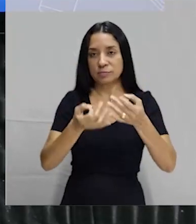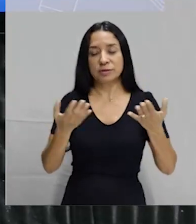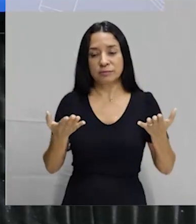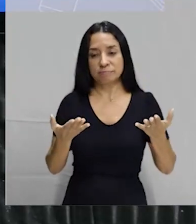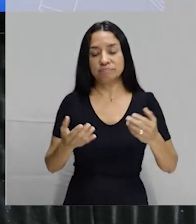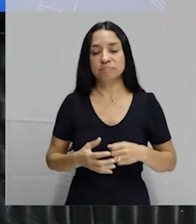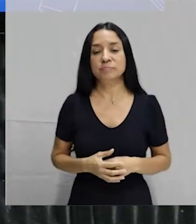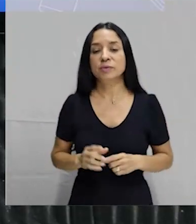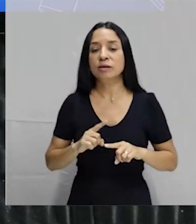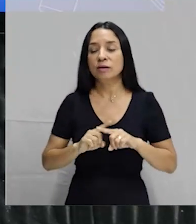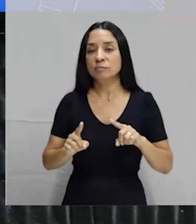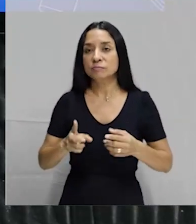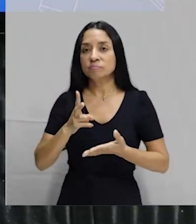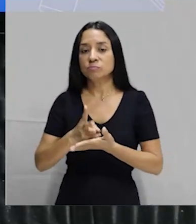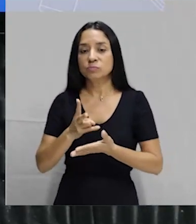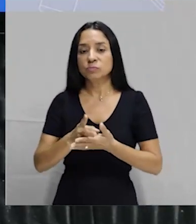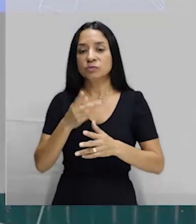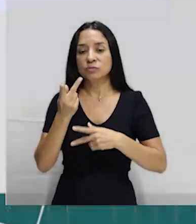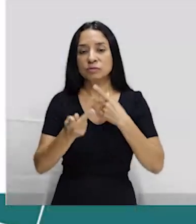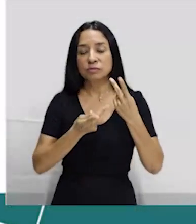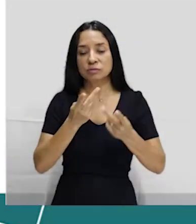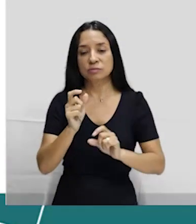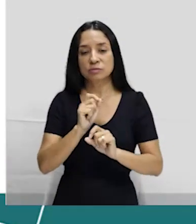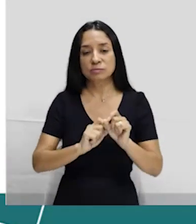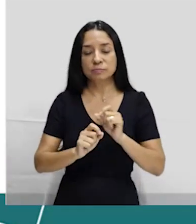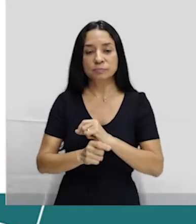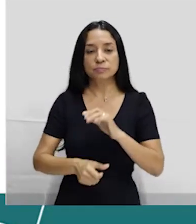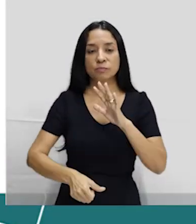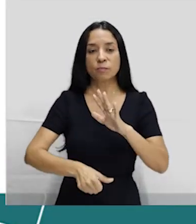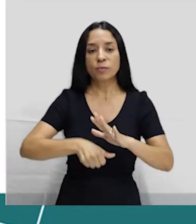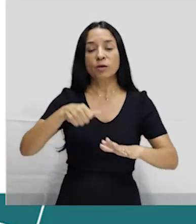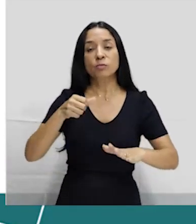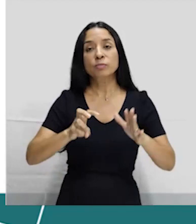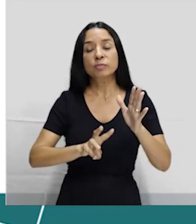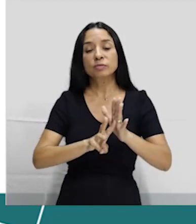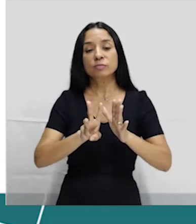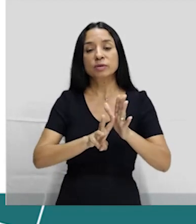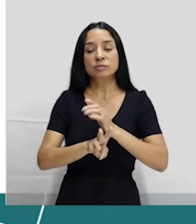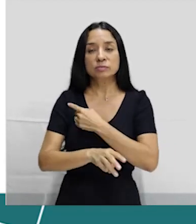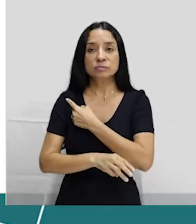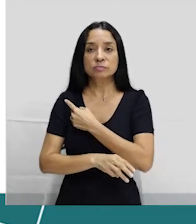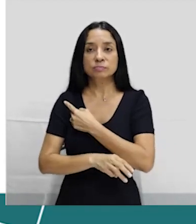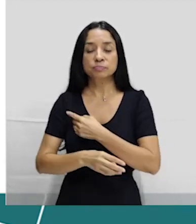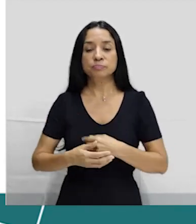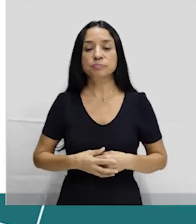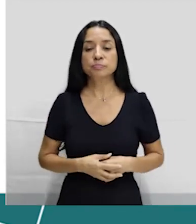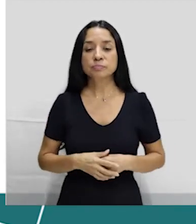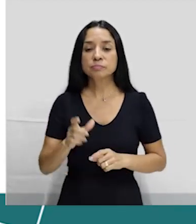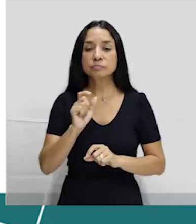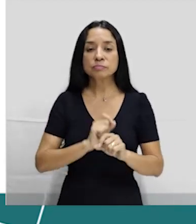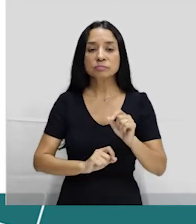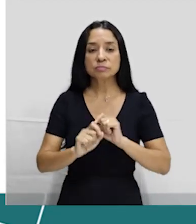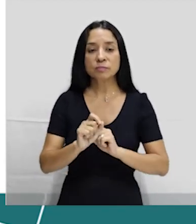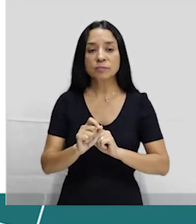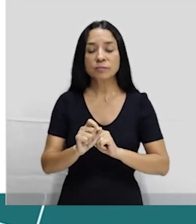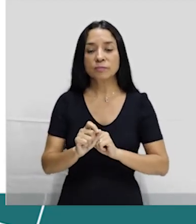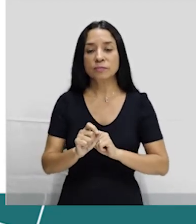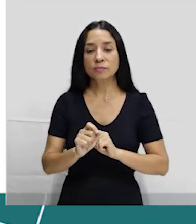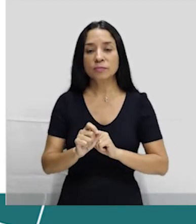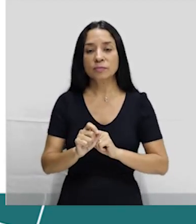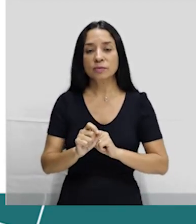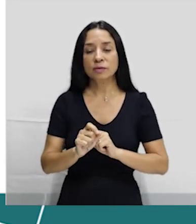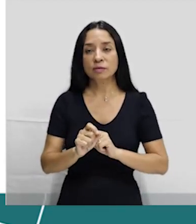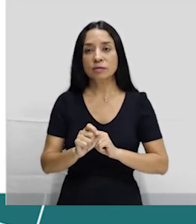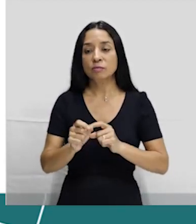mas a gente vai dar continuidade falando aqui do primeiro método contraceptivo, tá, pessoal? Que é o